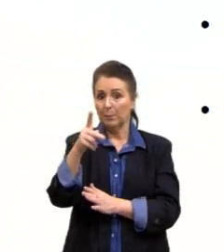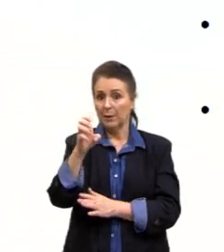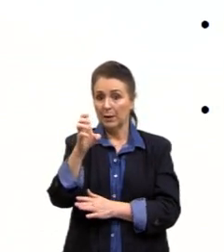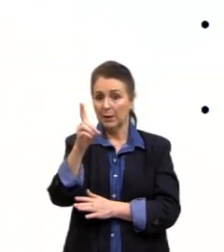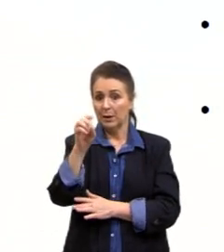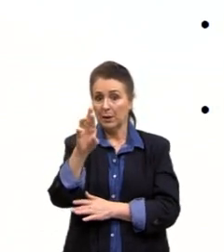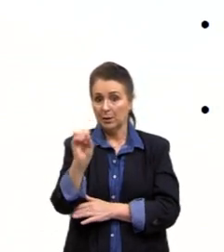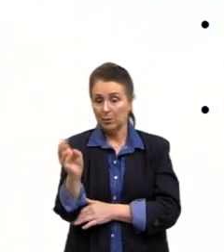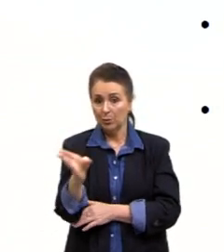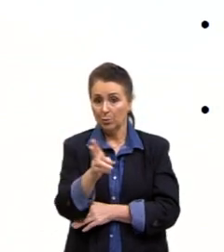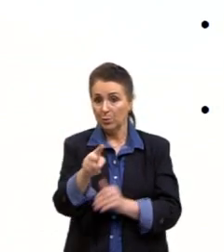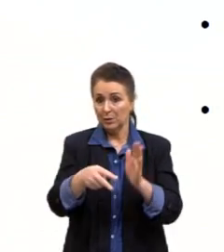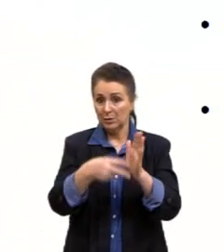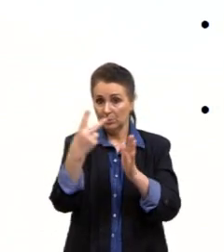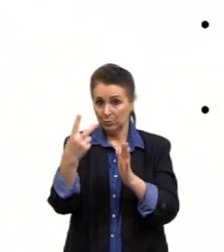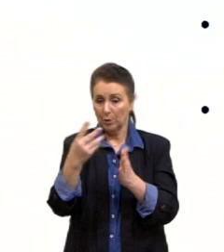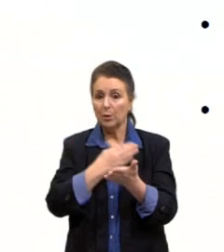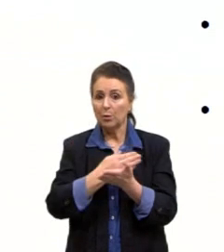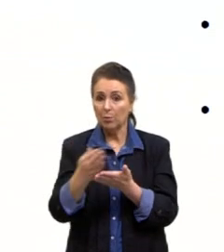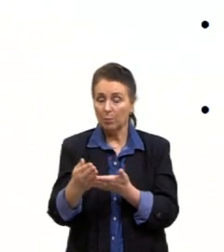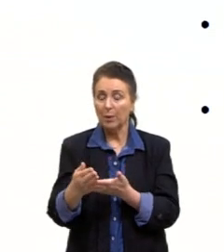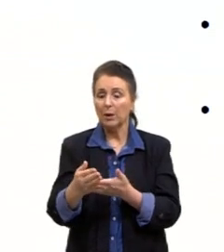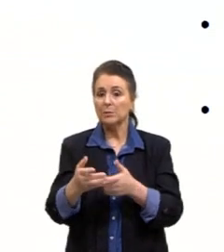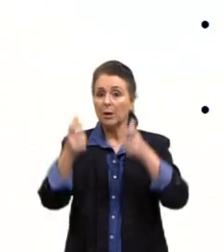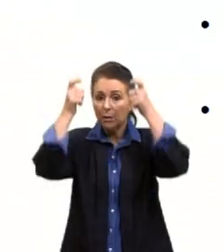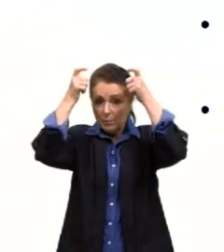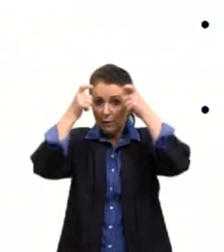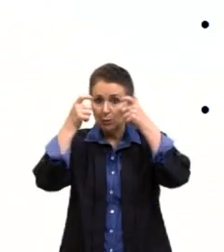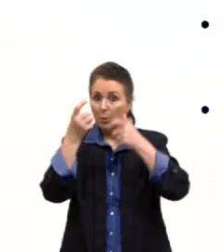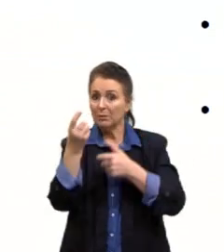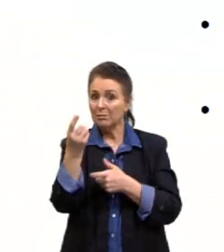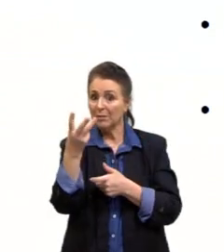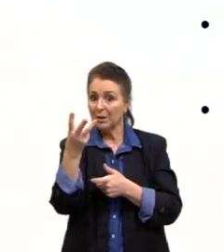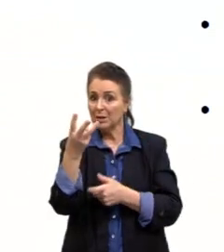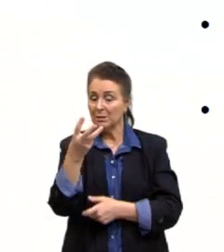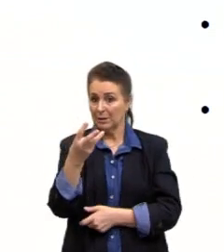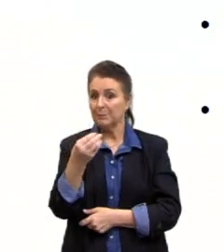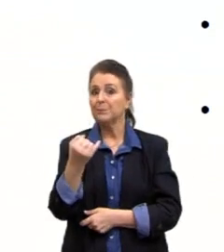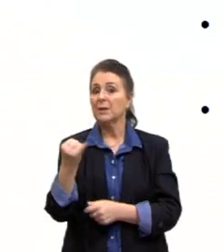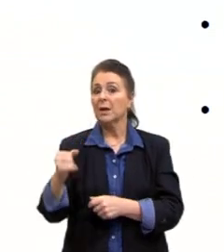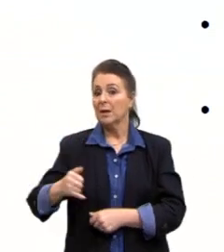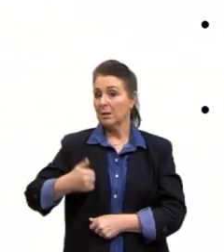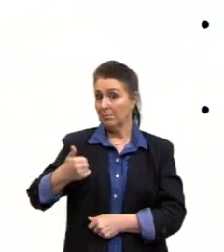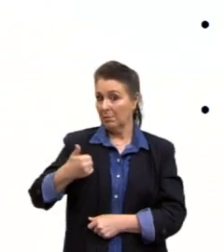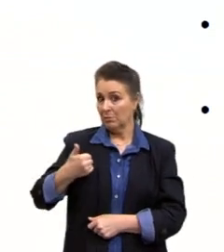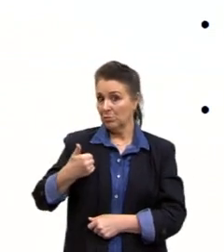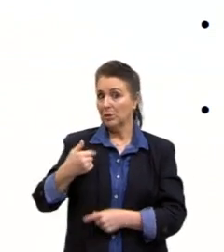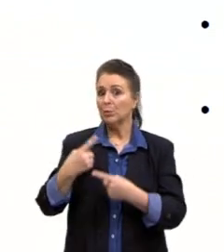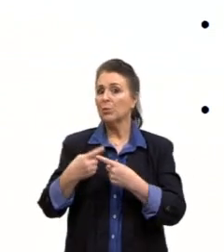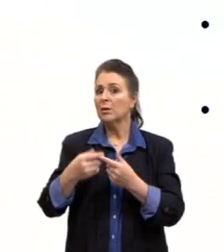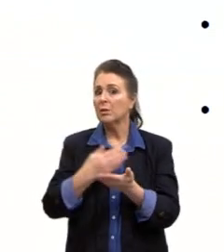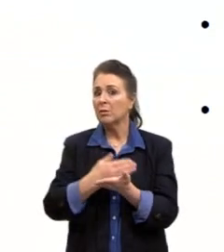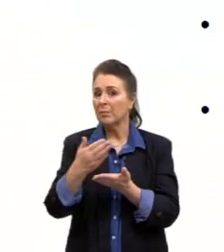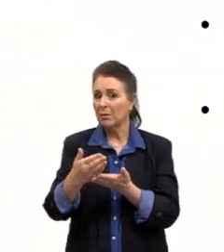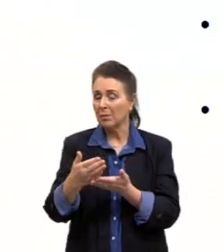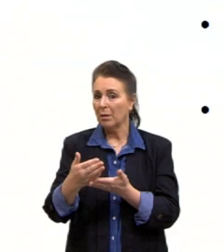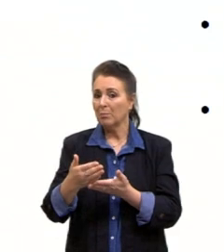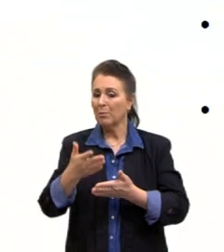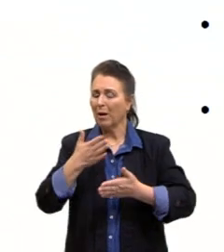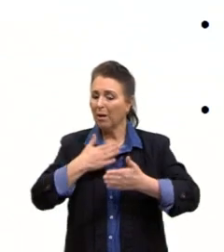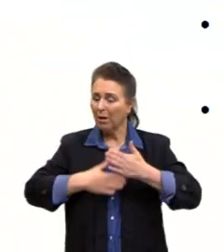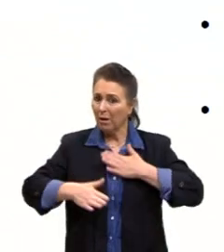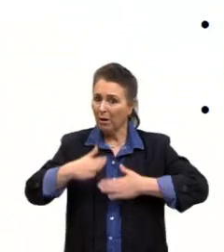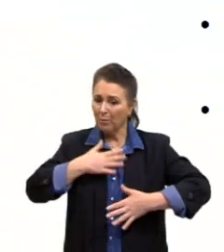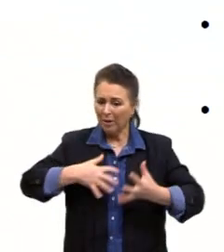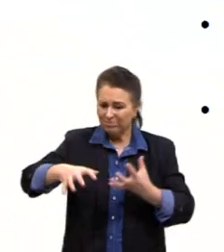ele assume com 13 anos, ele ainda não tinha idade para assumir, mas ele assume exatamente para tentar apaziguar essas revoltas. E uma